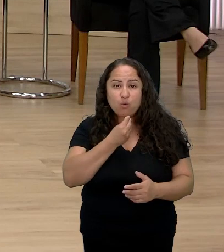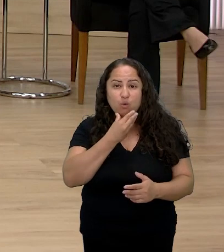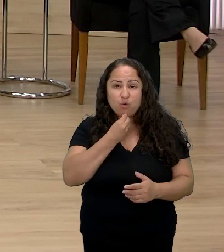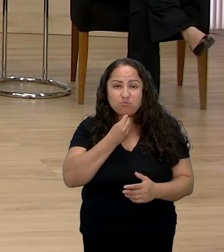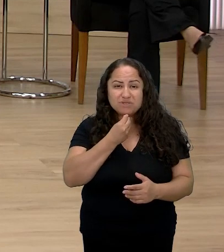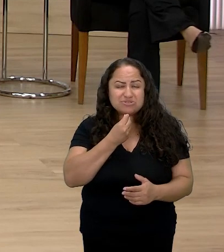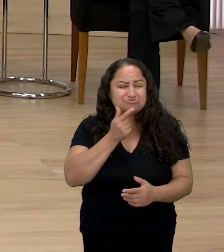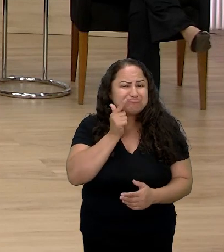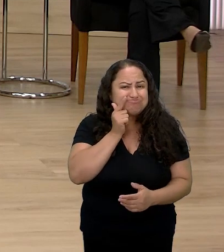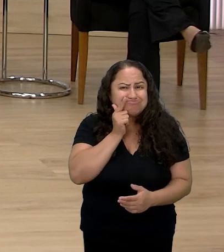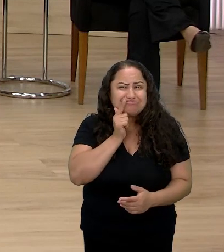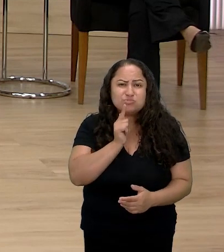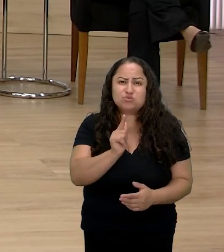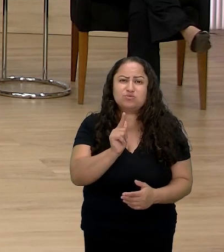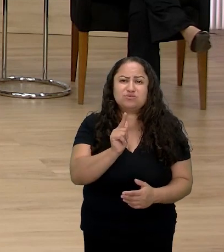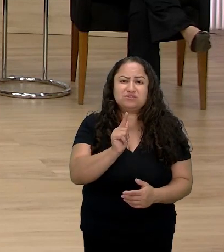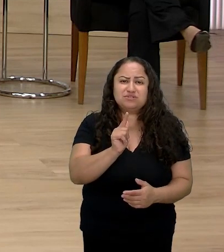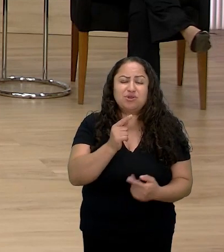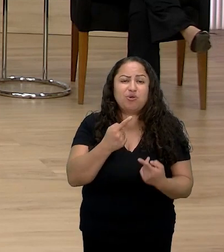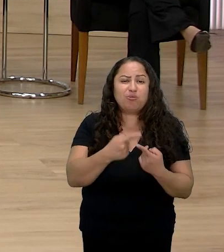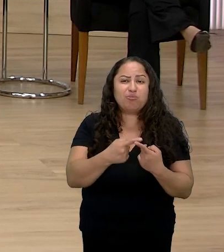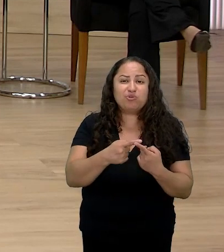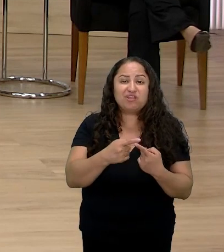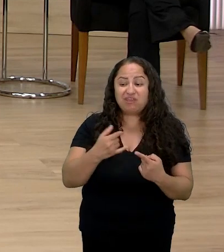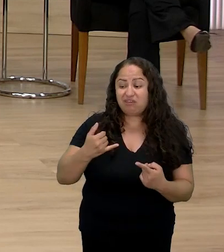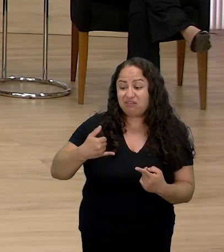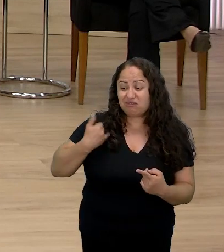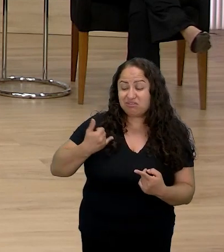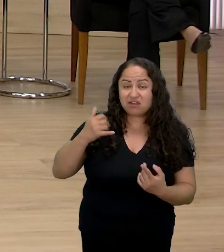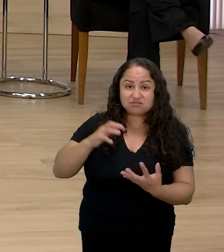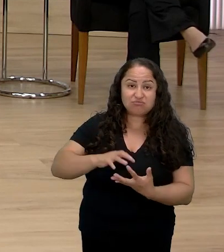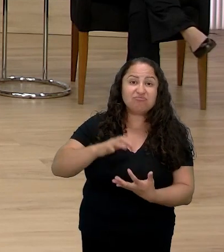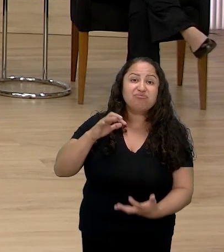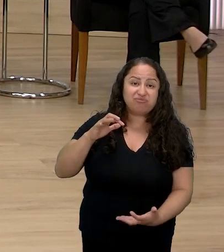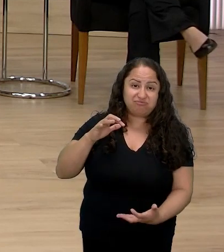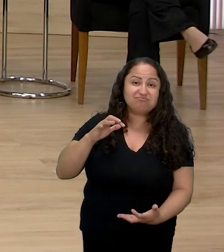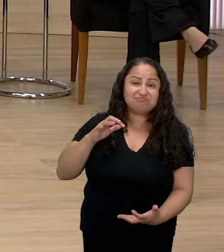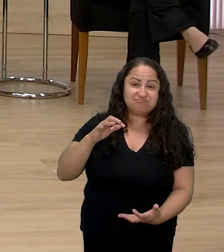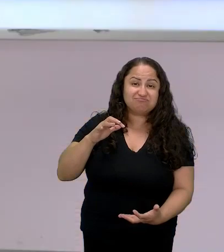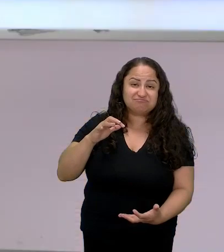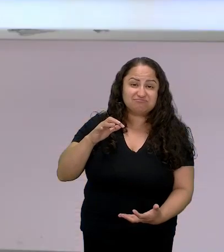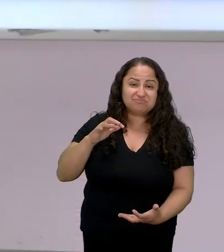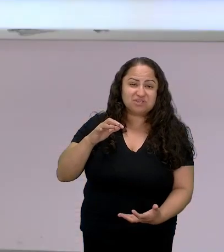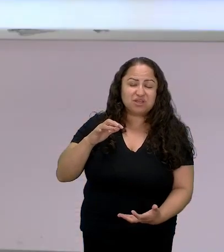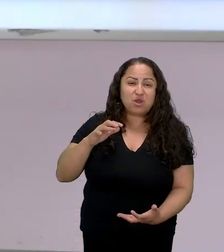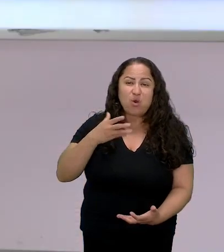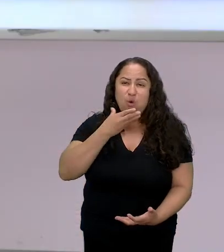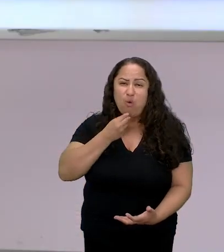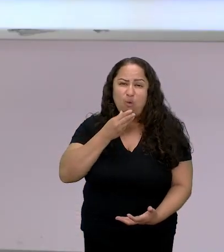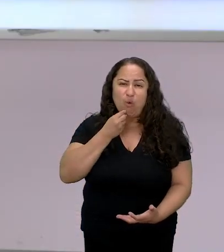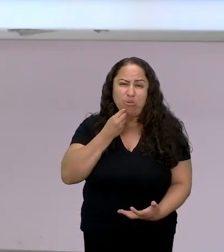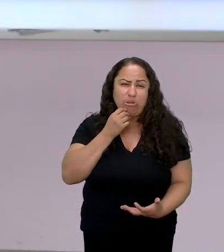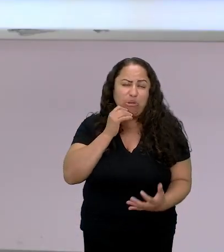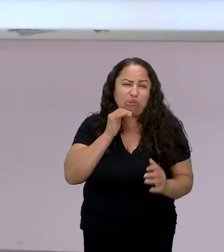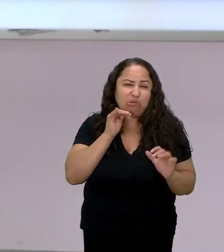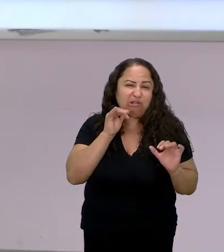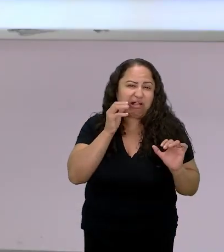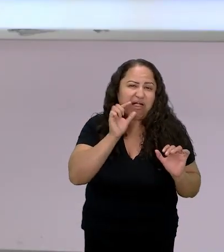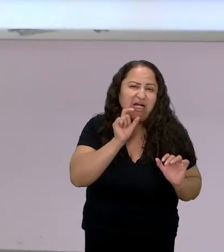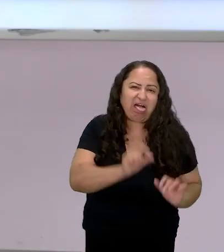conseguia era um homem muito mais velho e que é um homem horrível que ela não conseguia